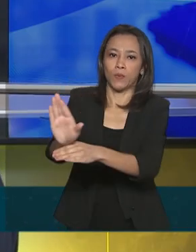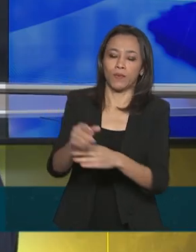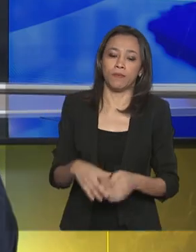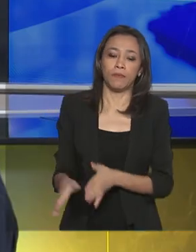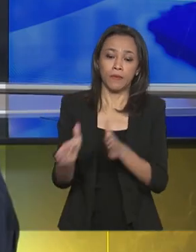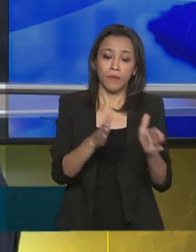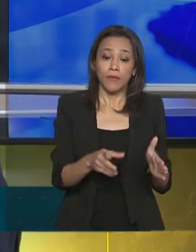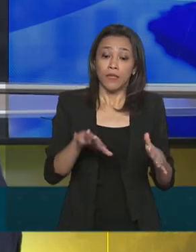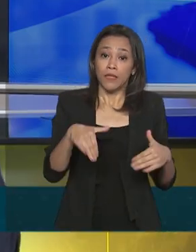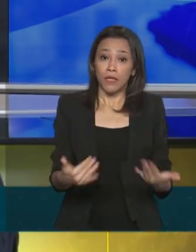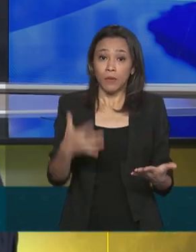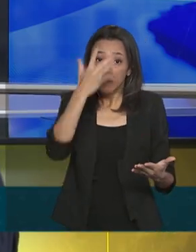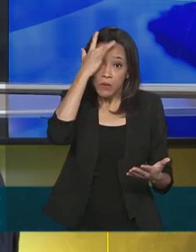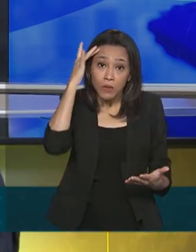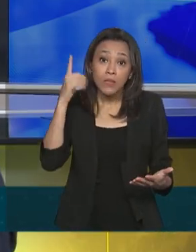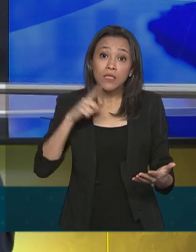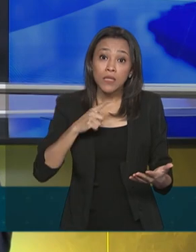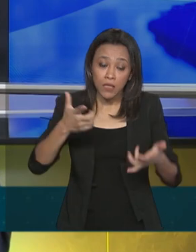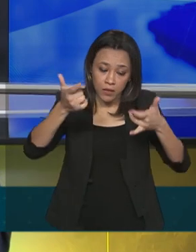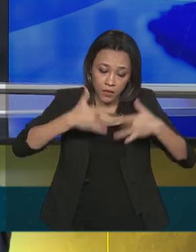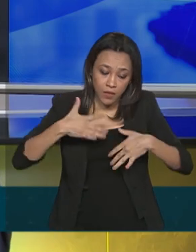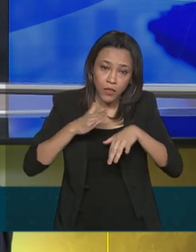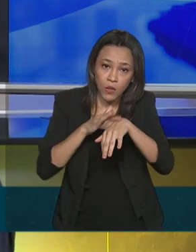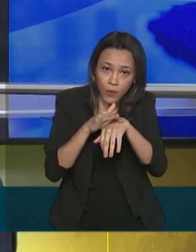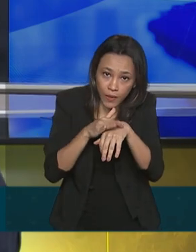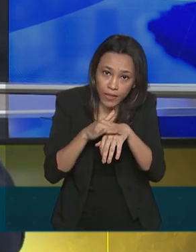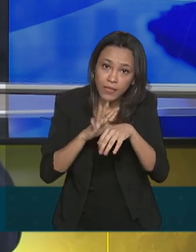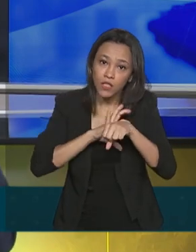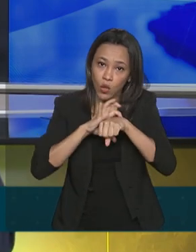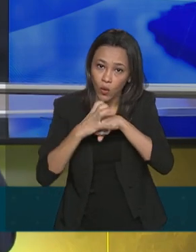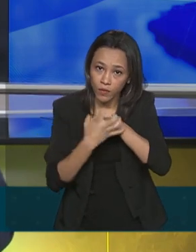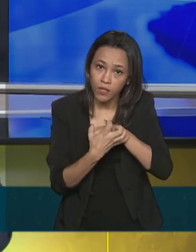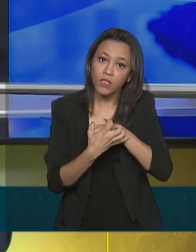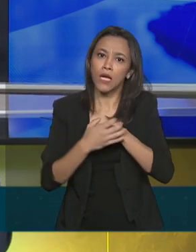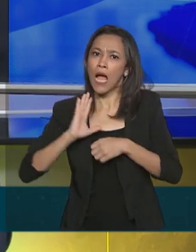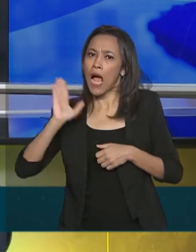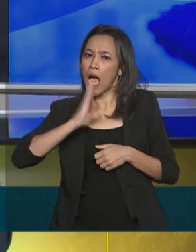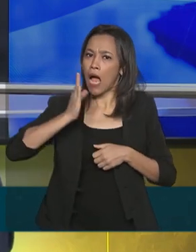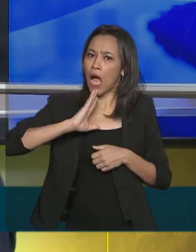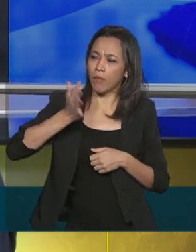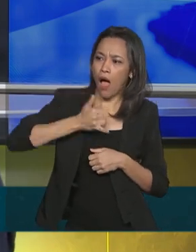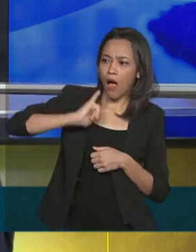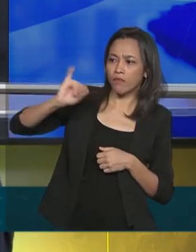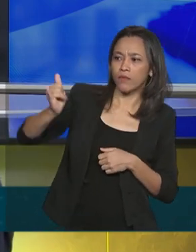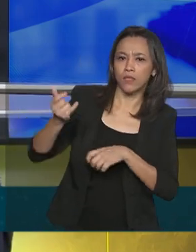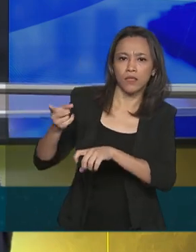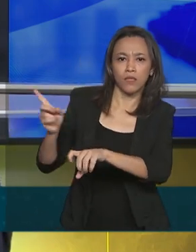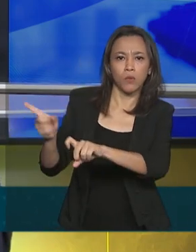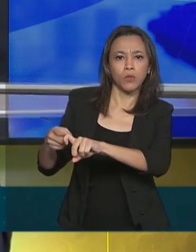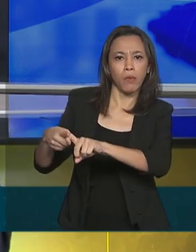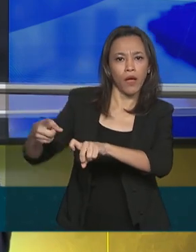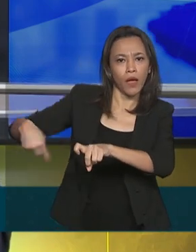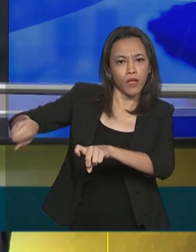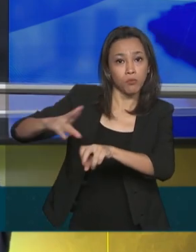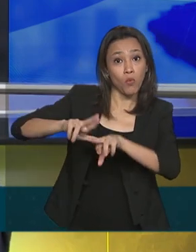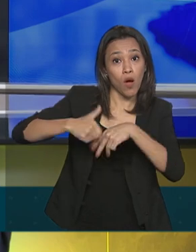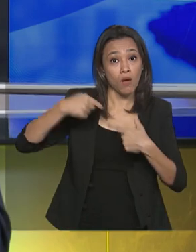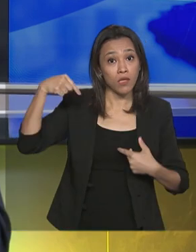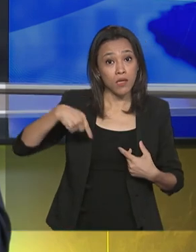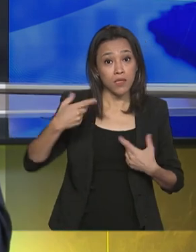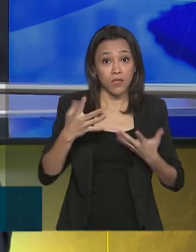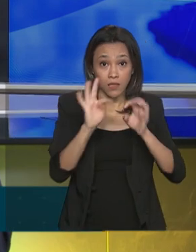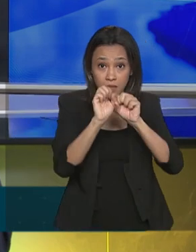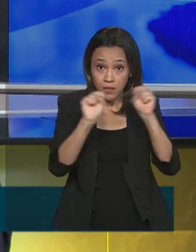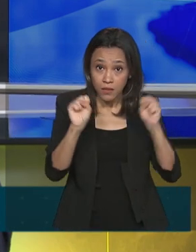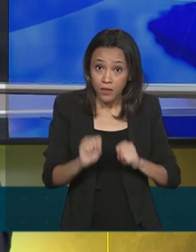Covid, então o agravamento desses pacientes, então rapidamente os médicos são alertados através desse sistema de inteligência